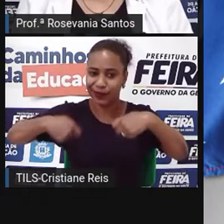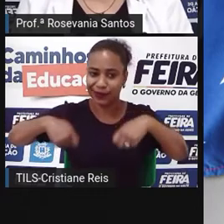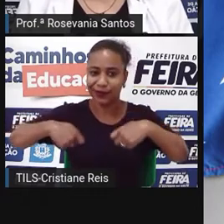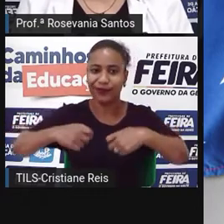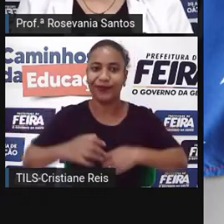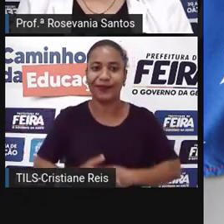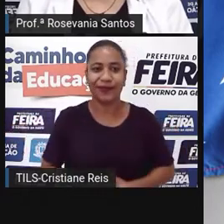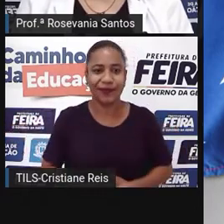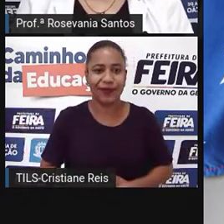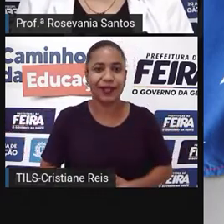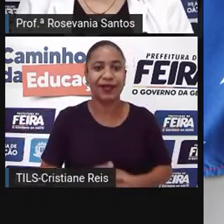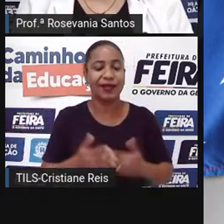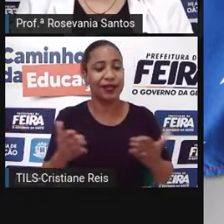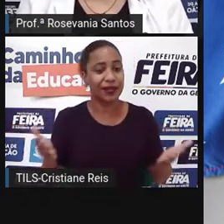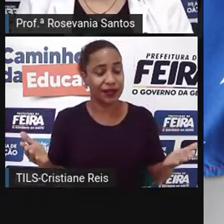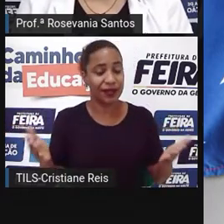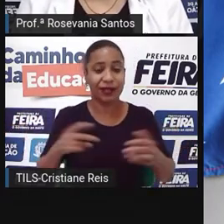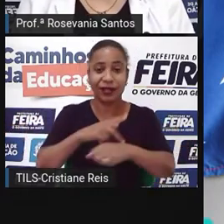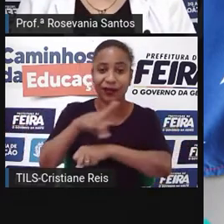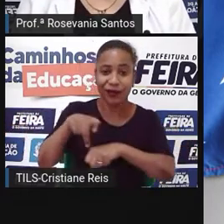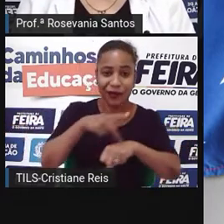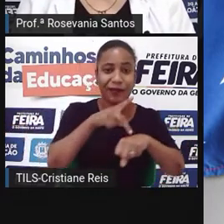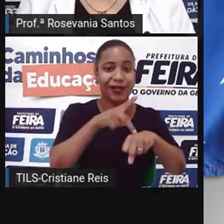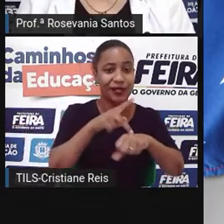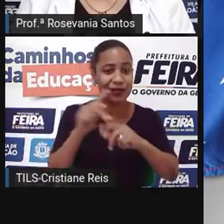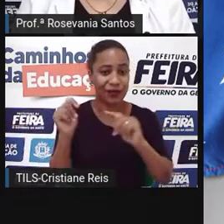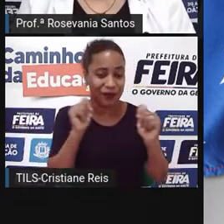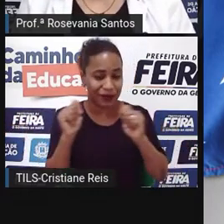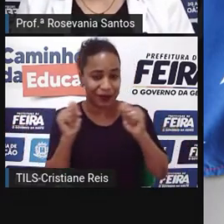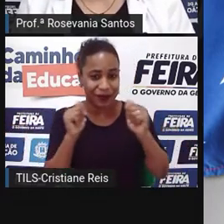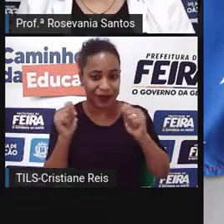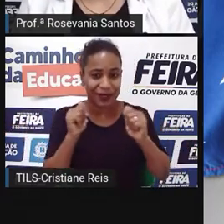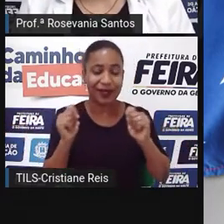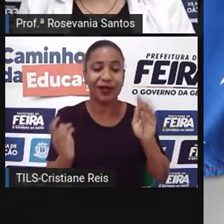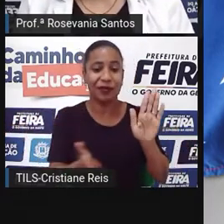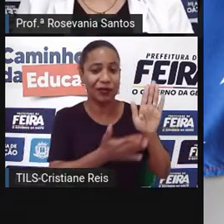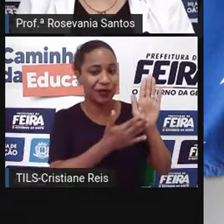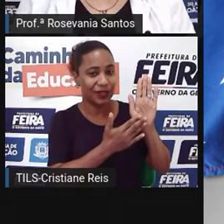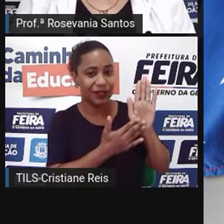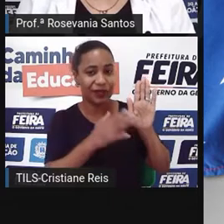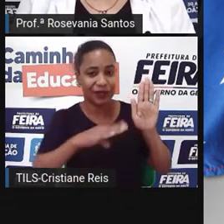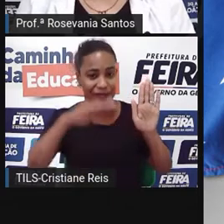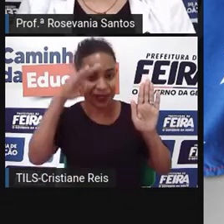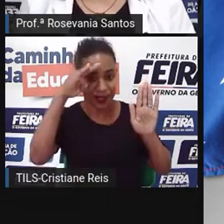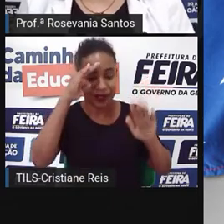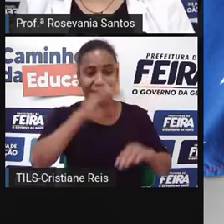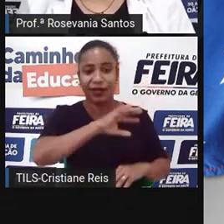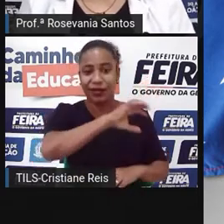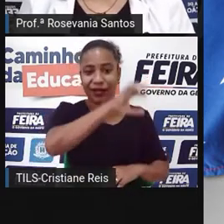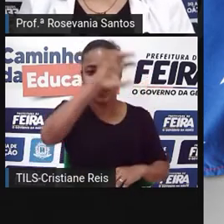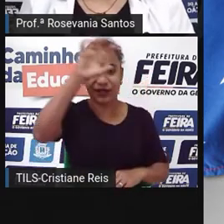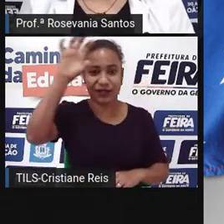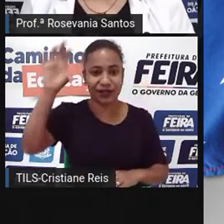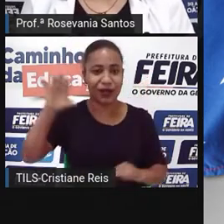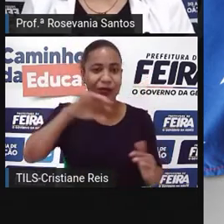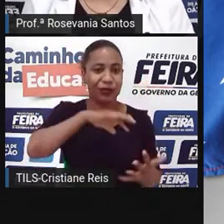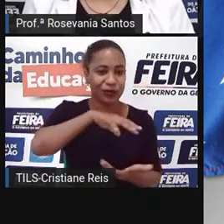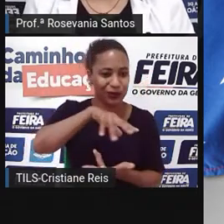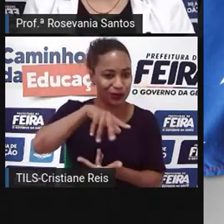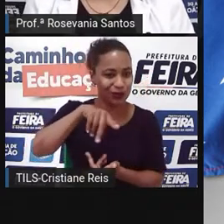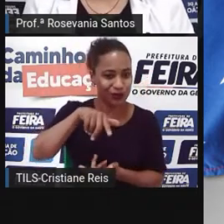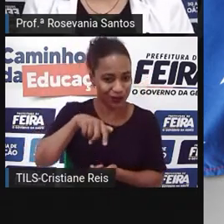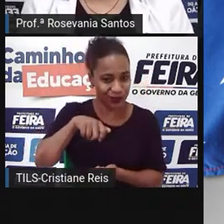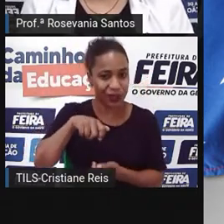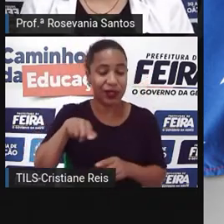exerce influência econômica, política e militar em diversas regiões do mundo, com exceção da Coreia do